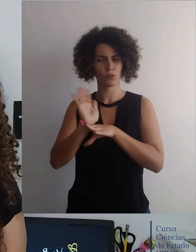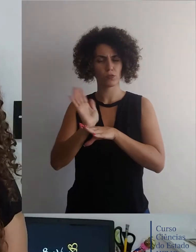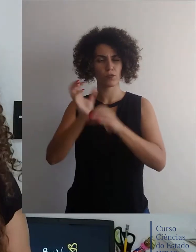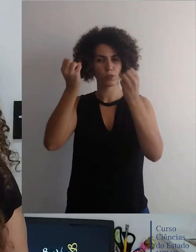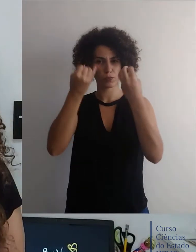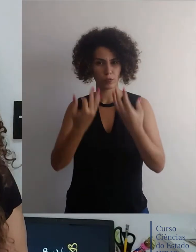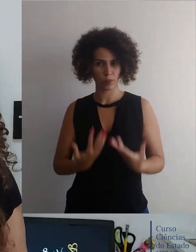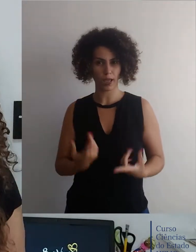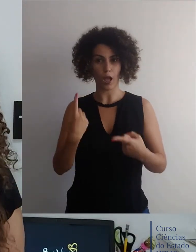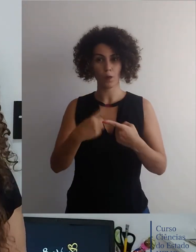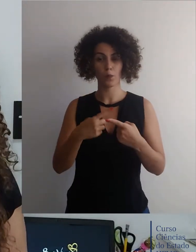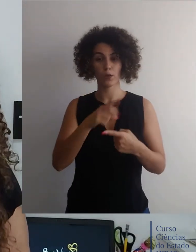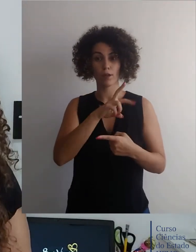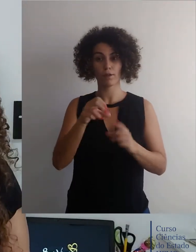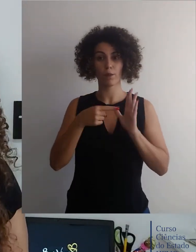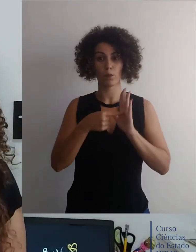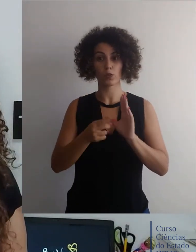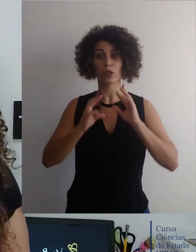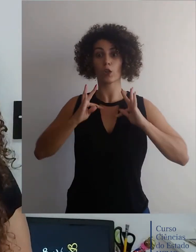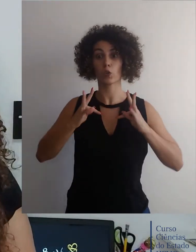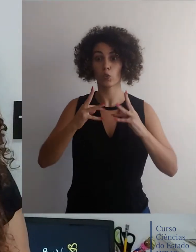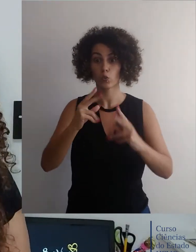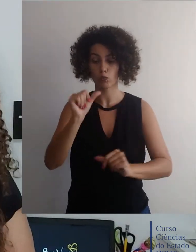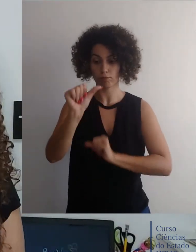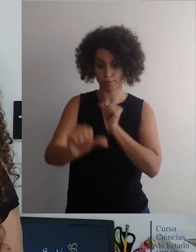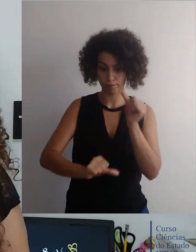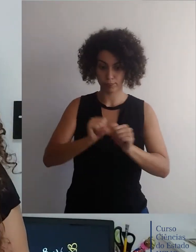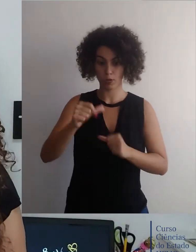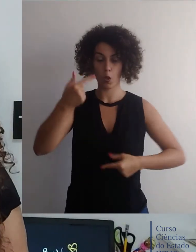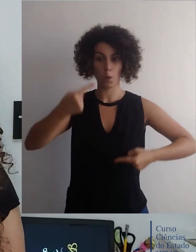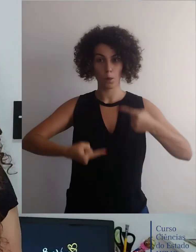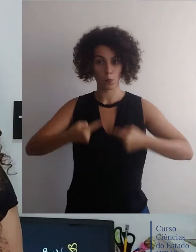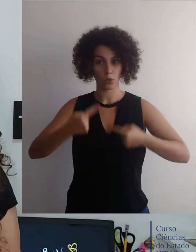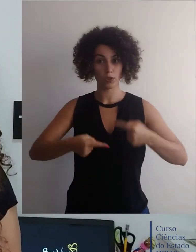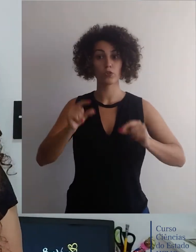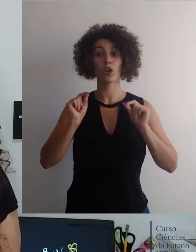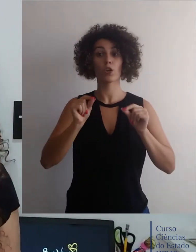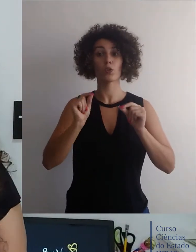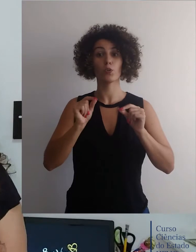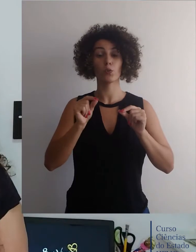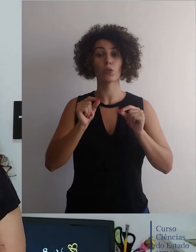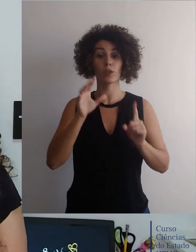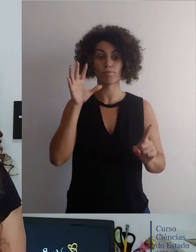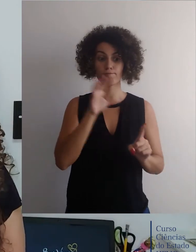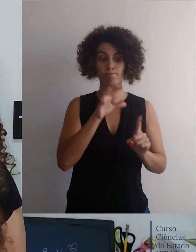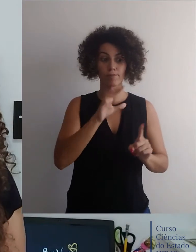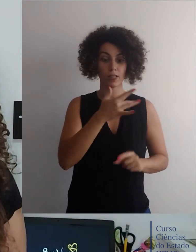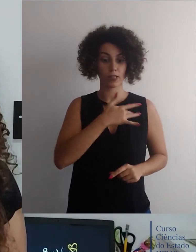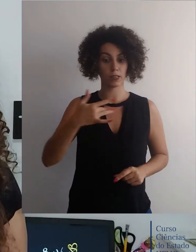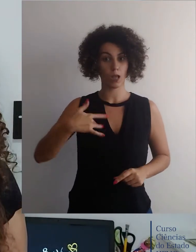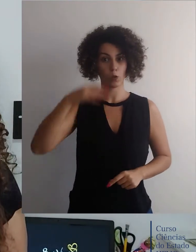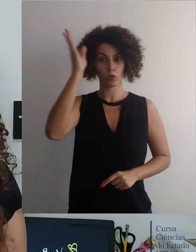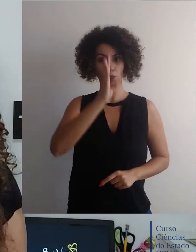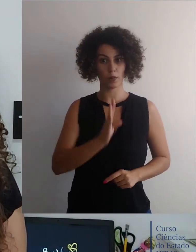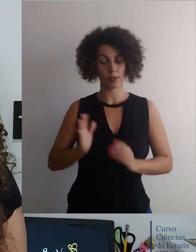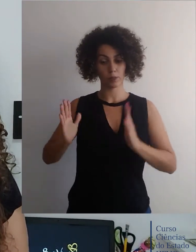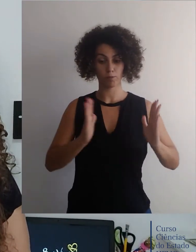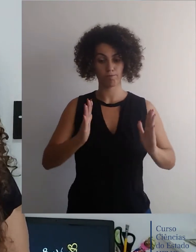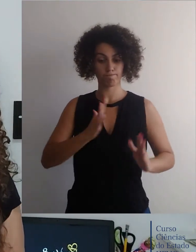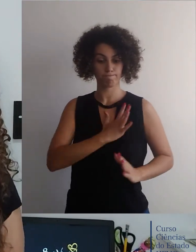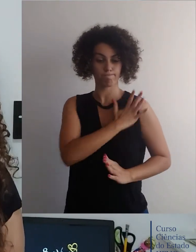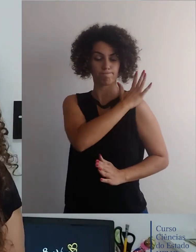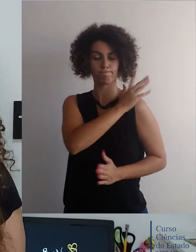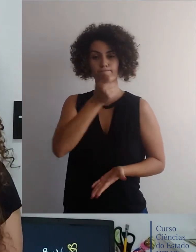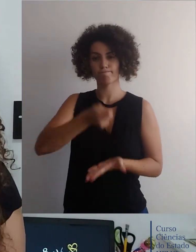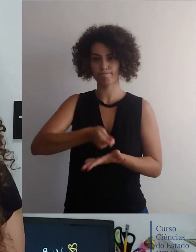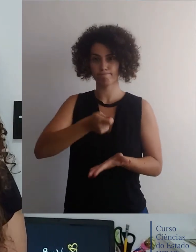Mas isso é papo para o próximo vídeo, em que a gente vai tratar de todas as reviravoltas políticas e o que isso significou para a saúde no Brasil